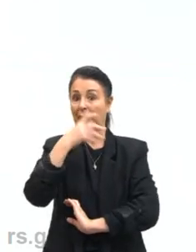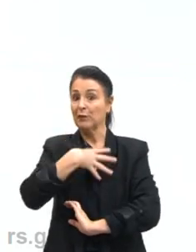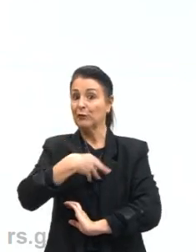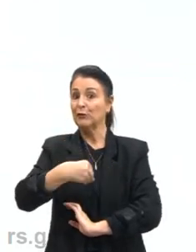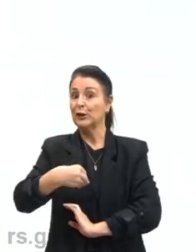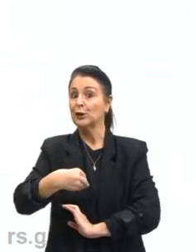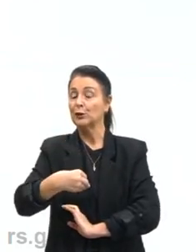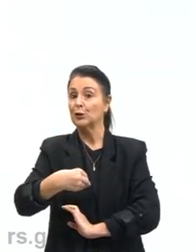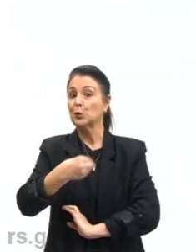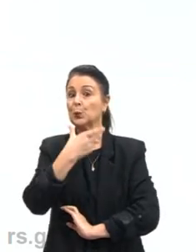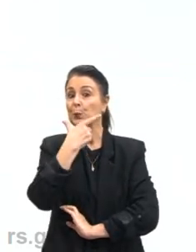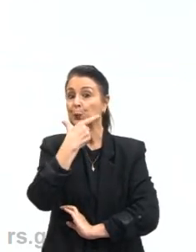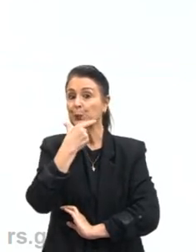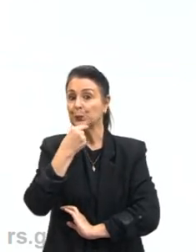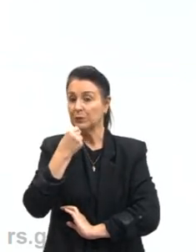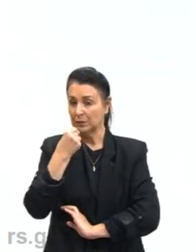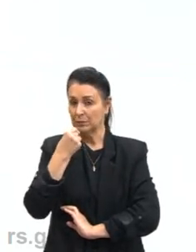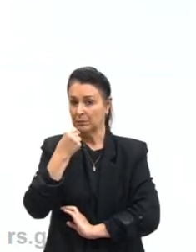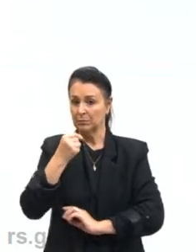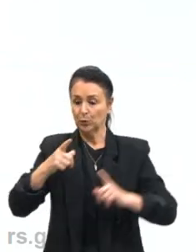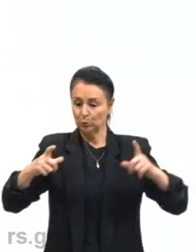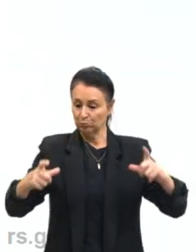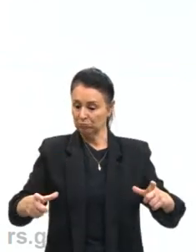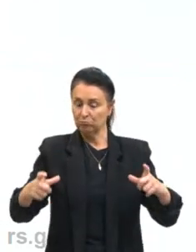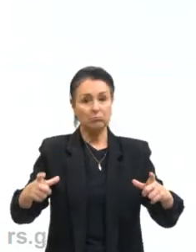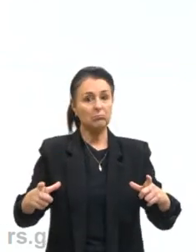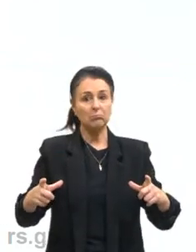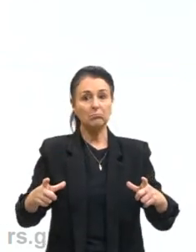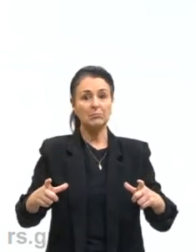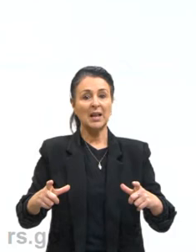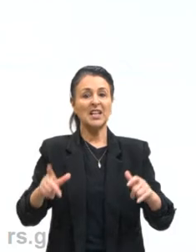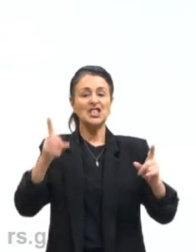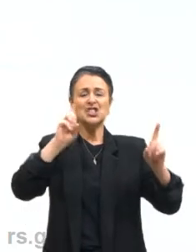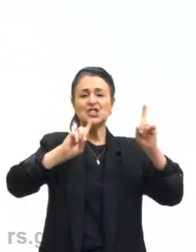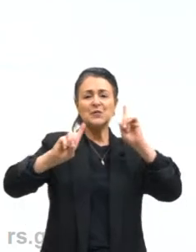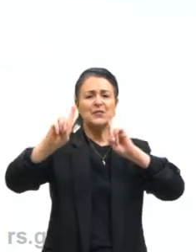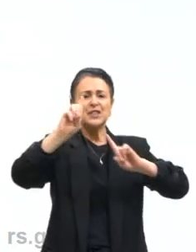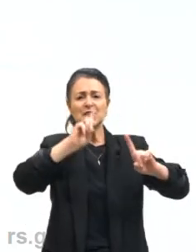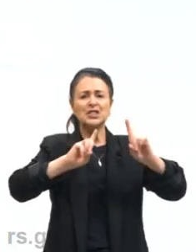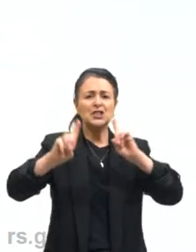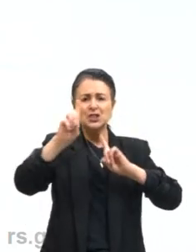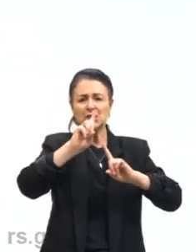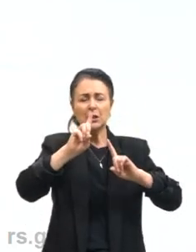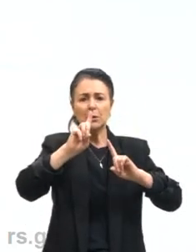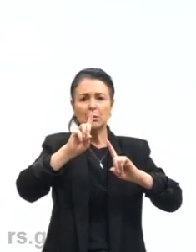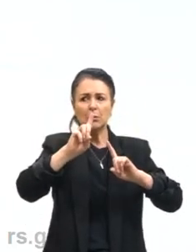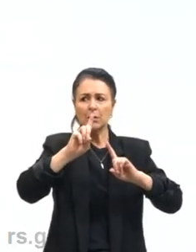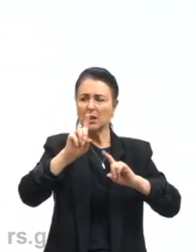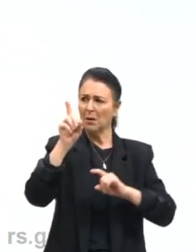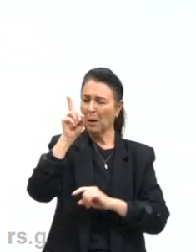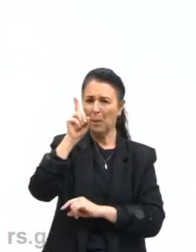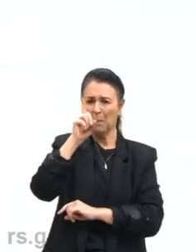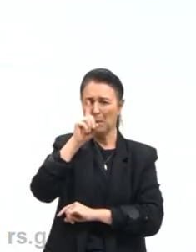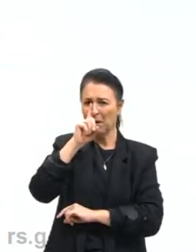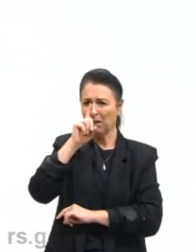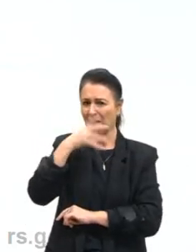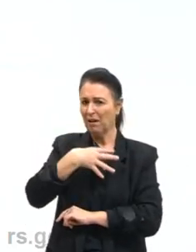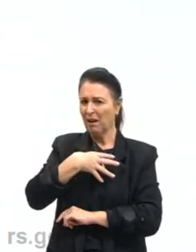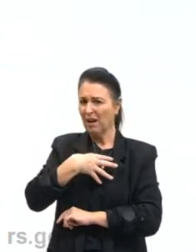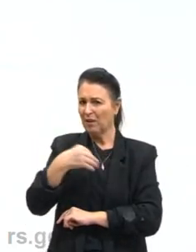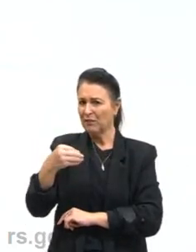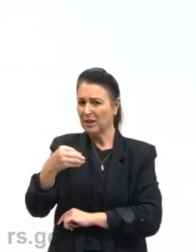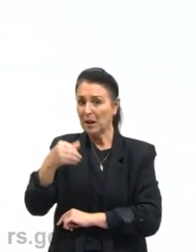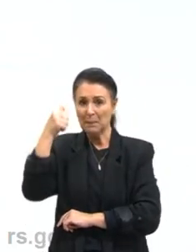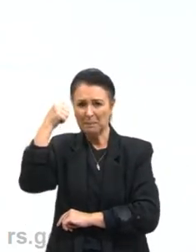sala, depois da janta, do almoço, jogando, se divertindo, enquanto a mãe e a filha, enquanto as mulheres estão na cozinha.